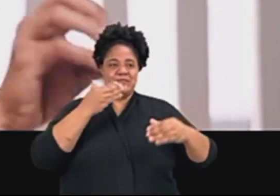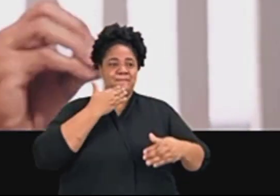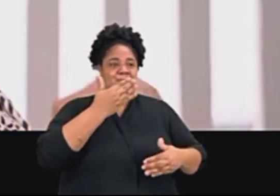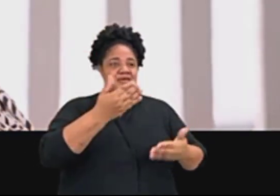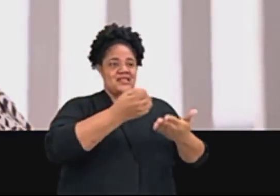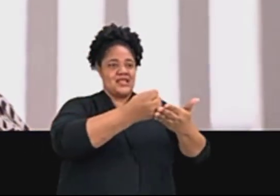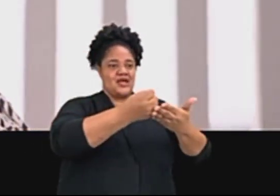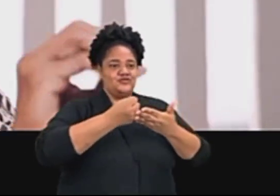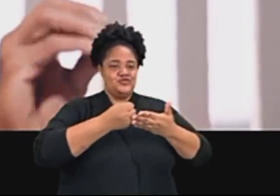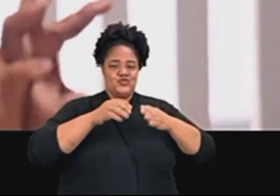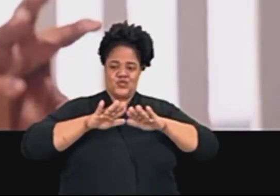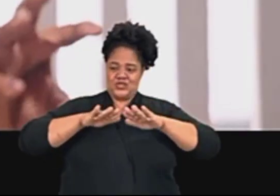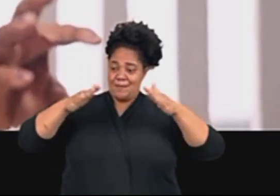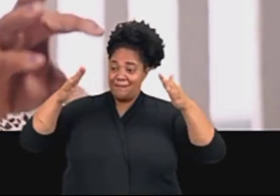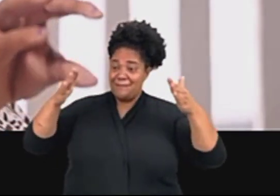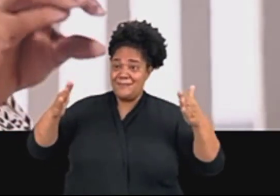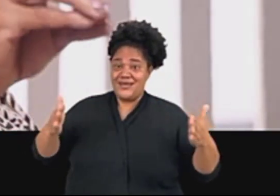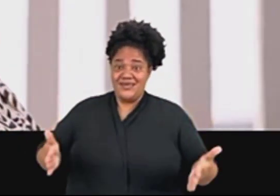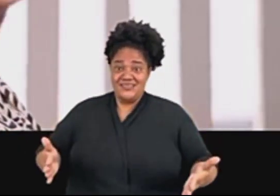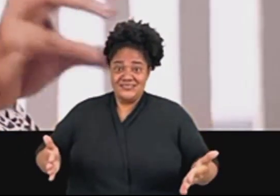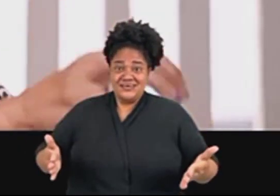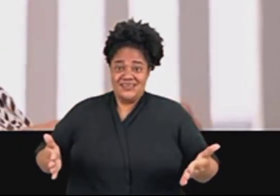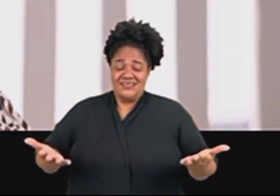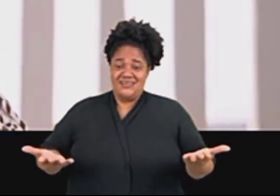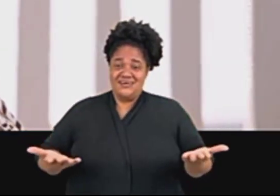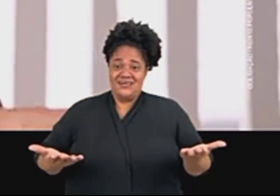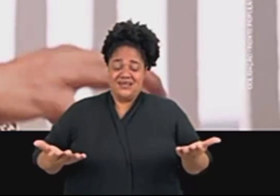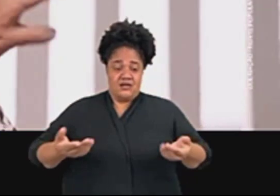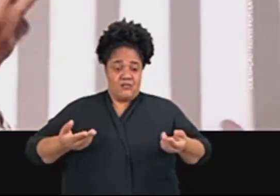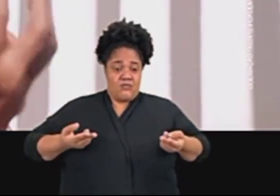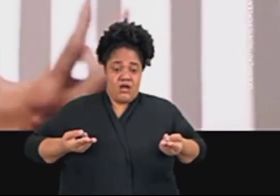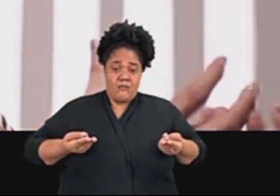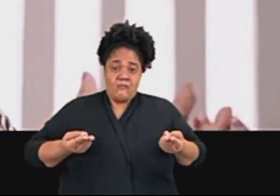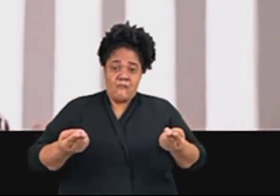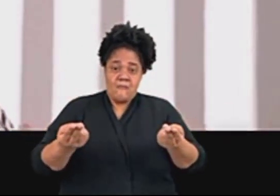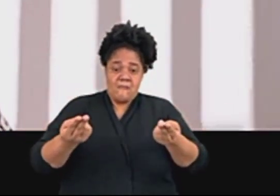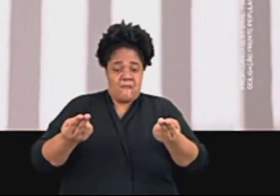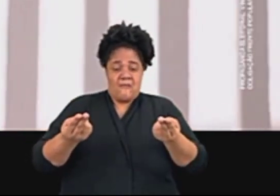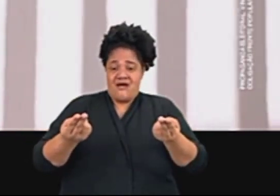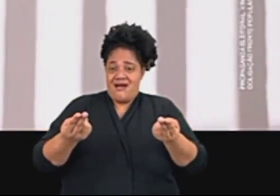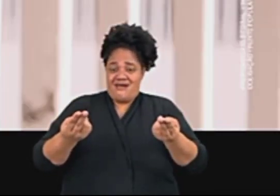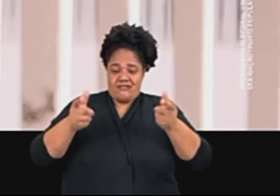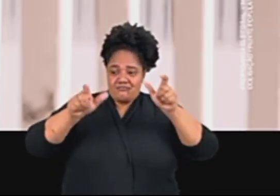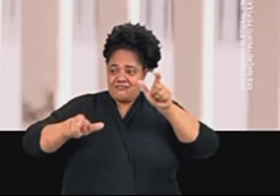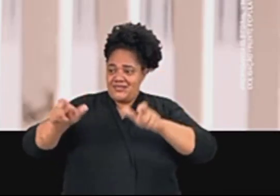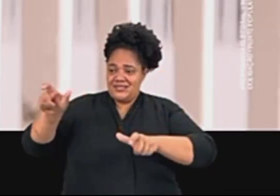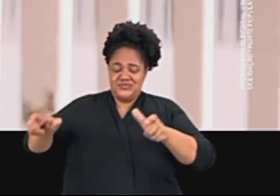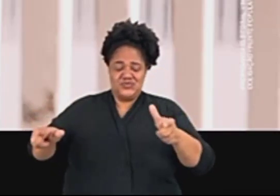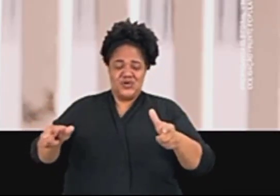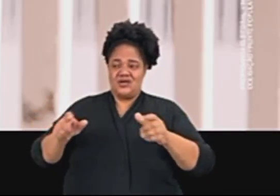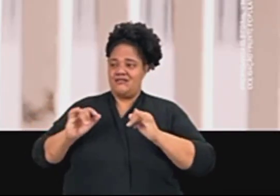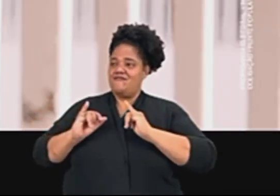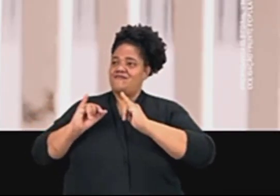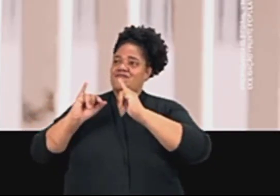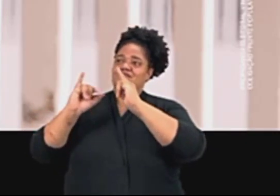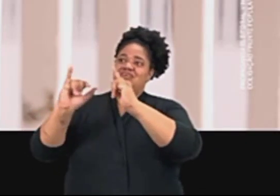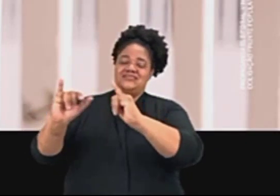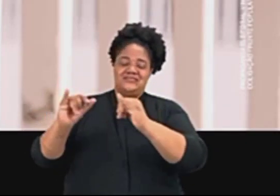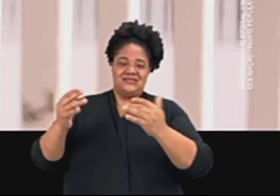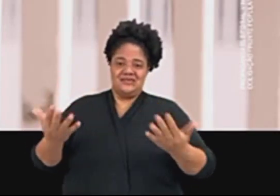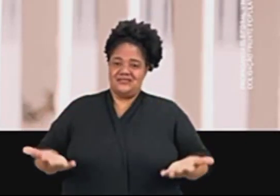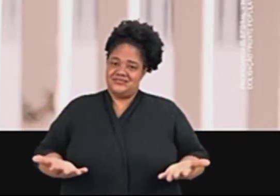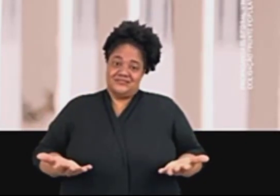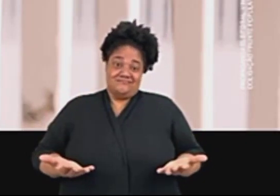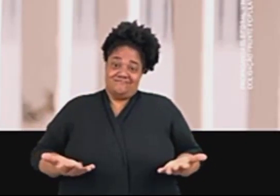uma mesa, uma maca e formar um consultório. Sabe, então assim, por quê? Porque se